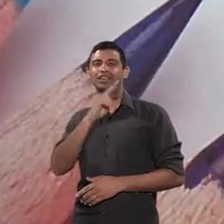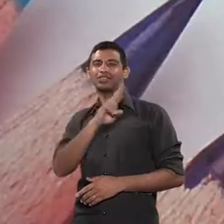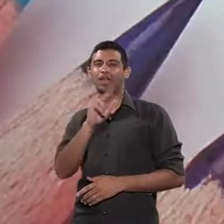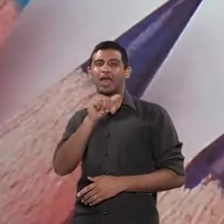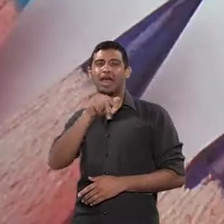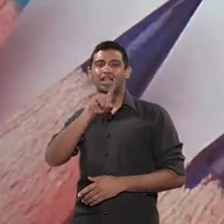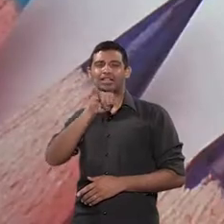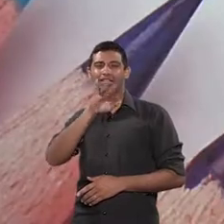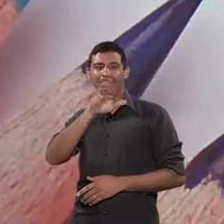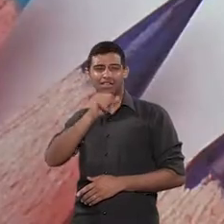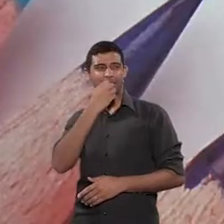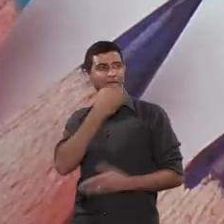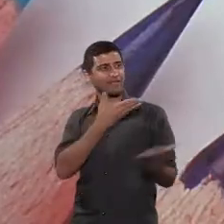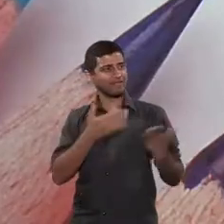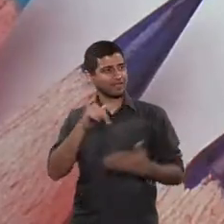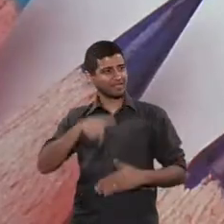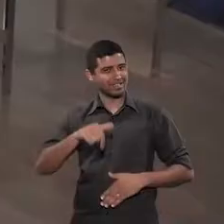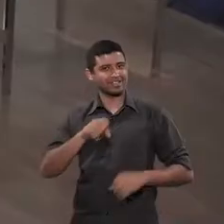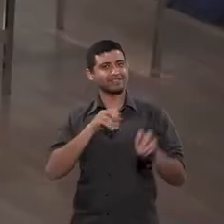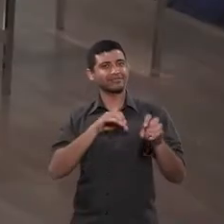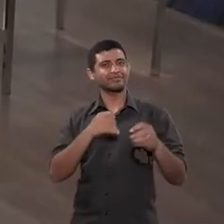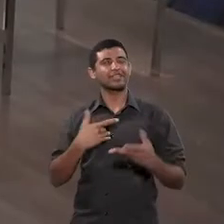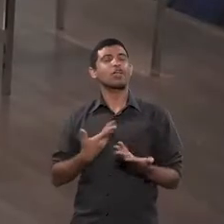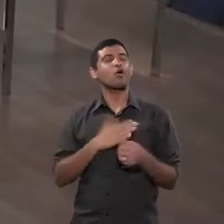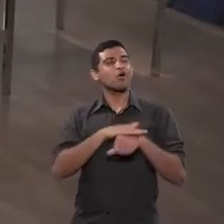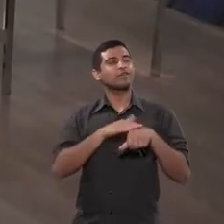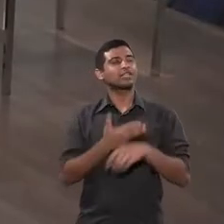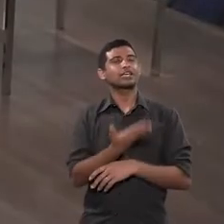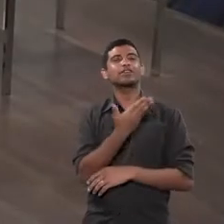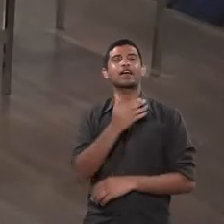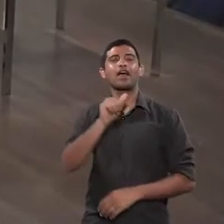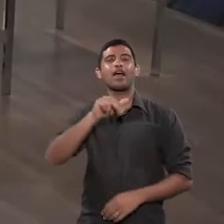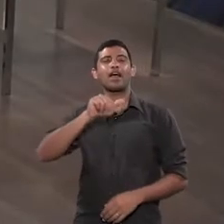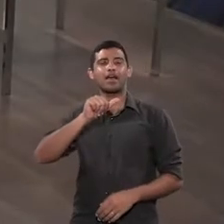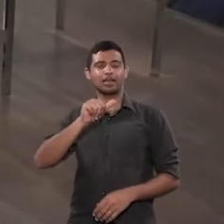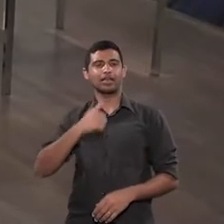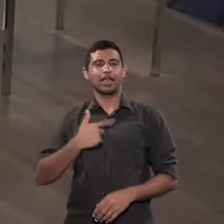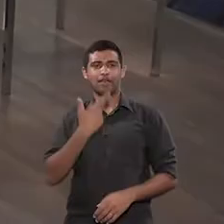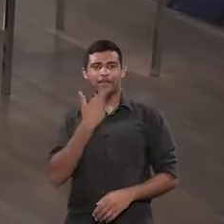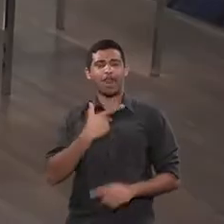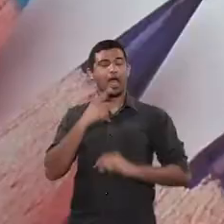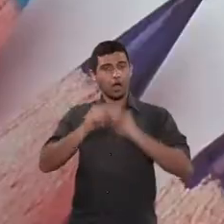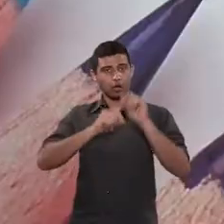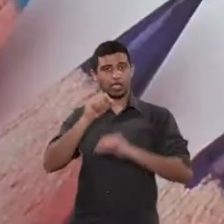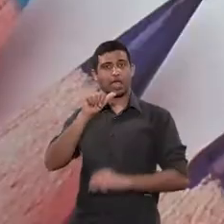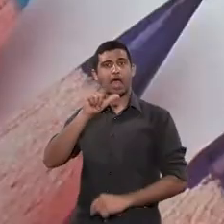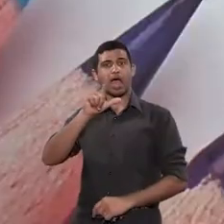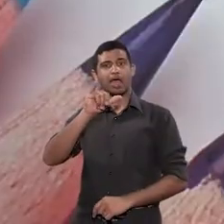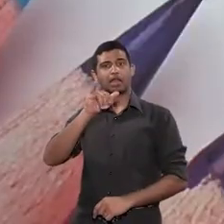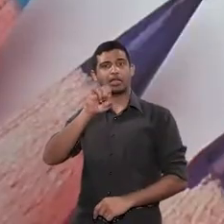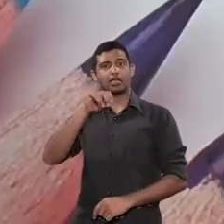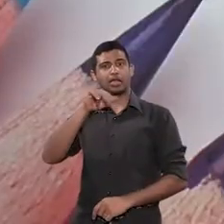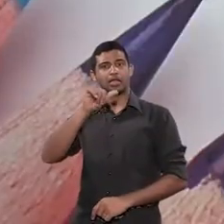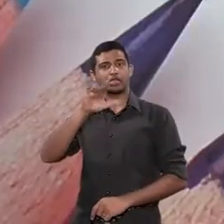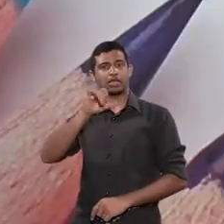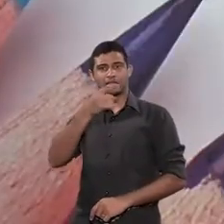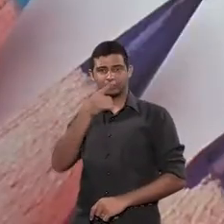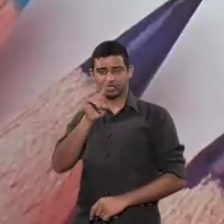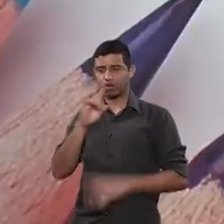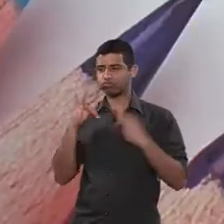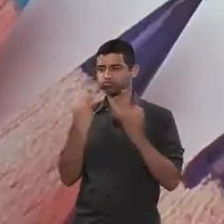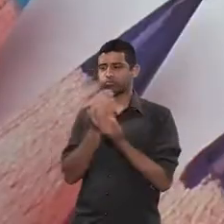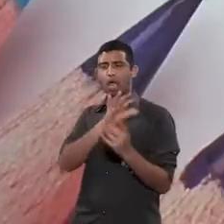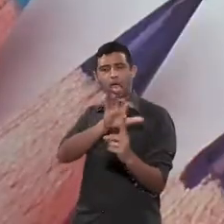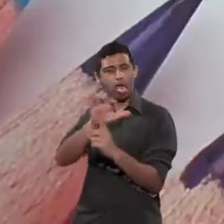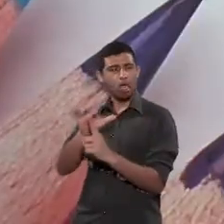bem-vindas ao programa, Ana. Eu quero começar com você. Eu falei no geral o que seria considerada alienação parental. Eu queria que você desse